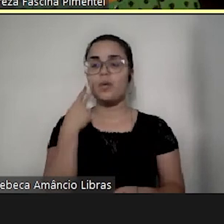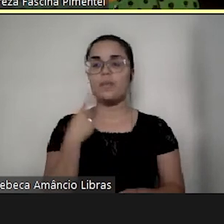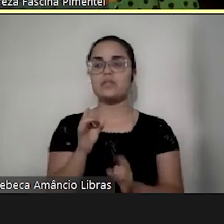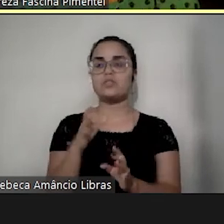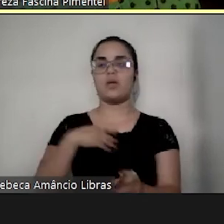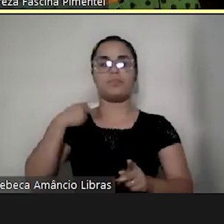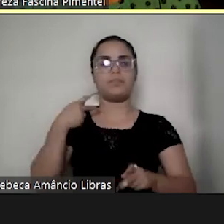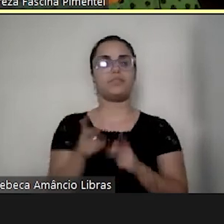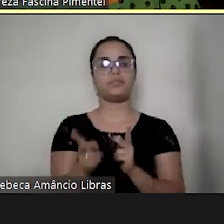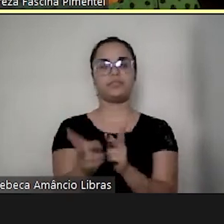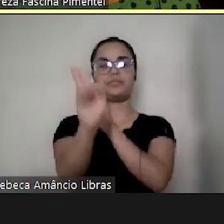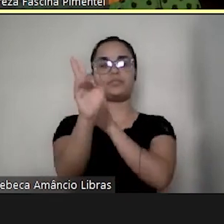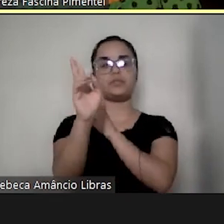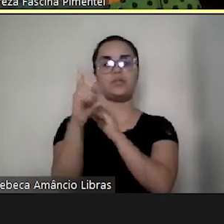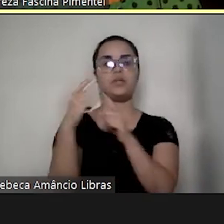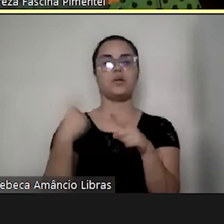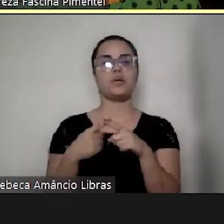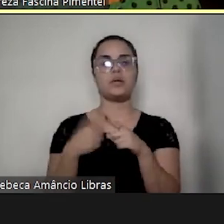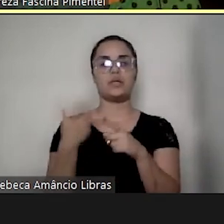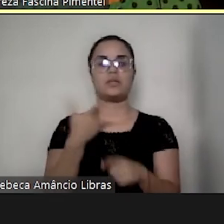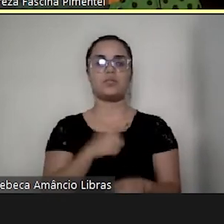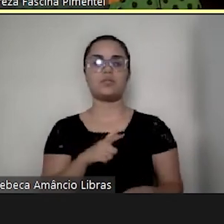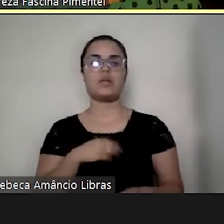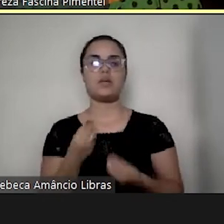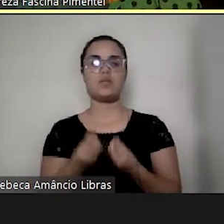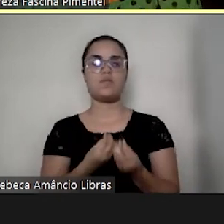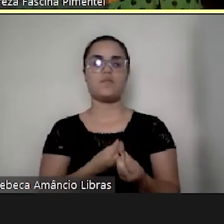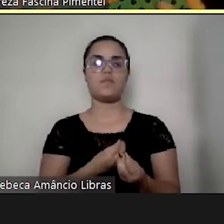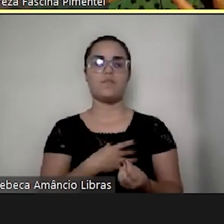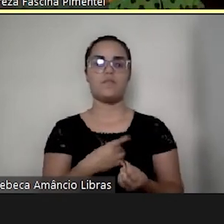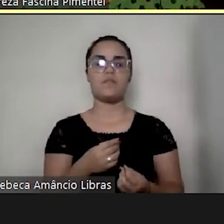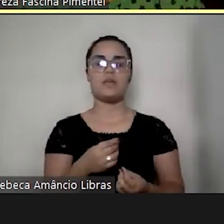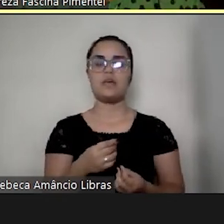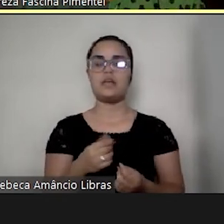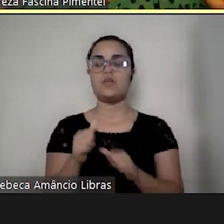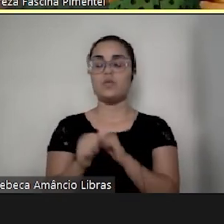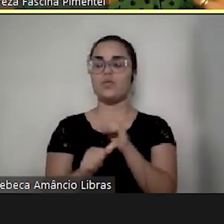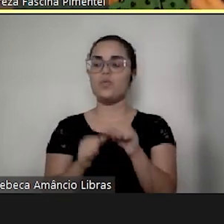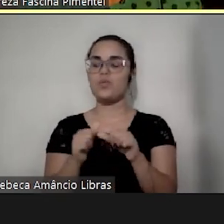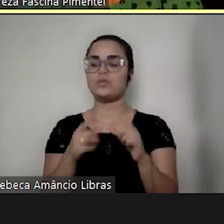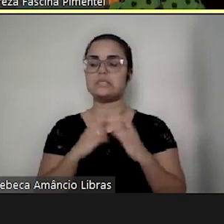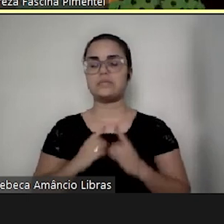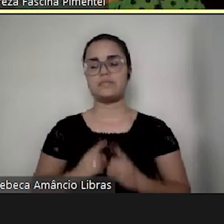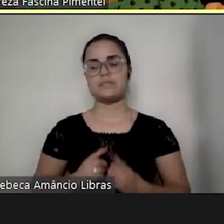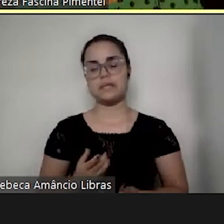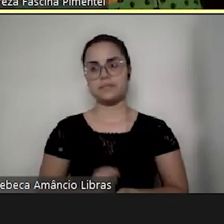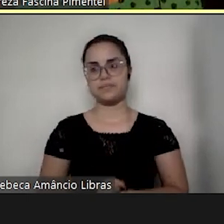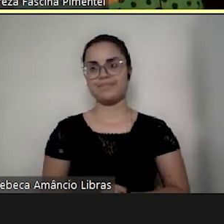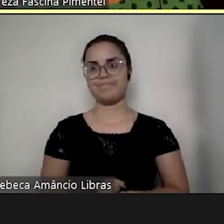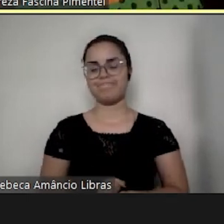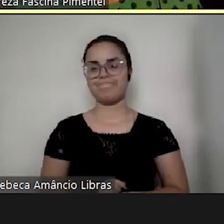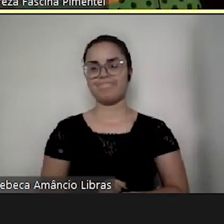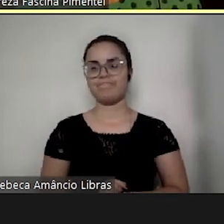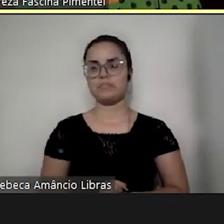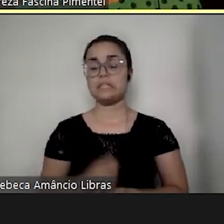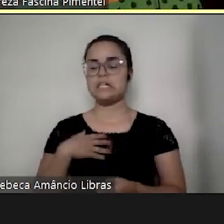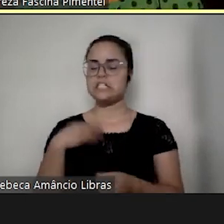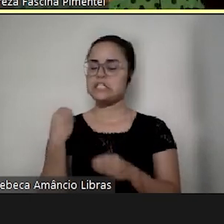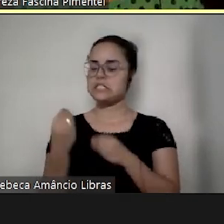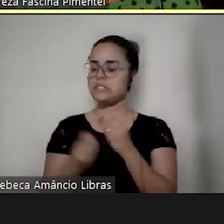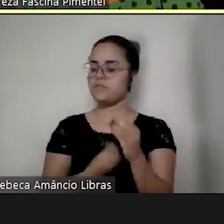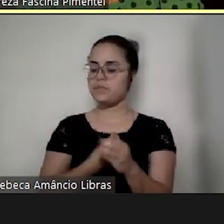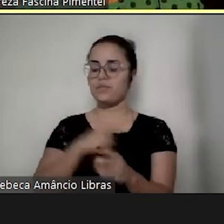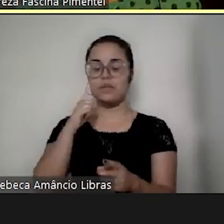principalmente quando a gente não tem um filho atípico. A gente leva isso, né, de uma forma sem perceber.